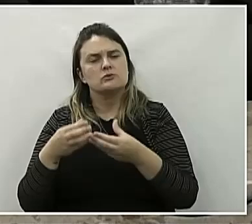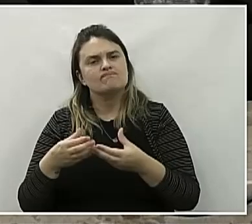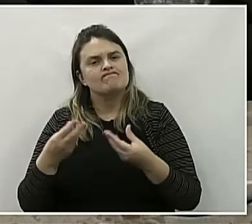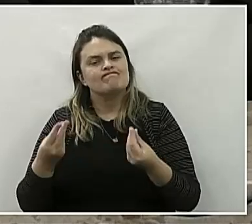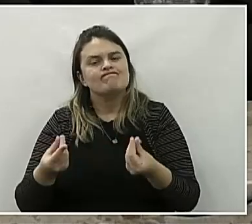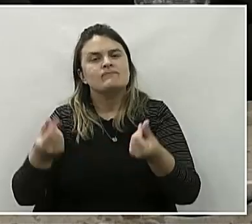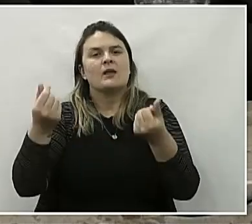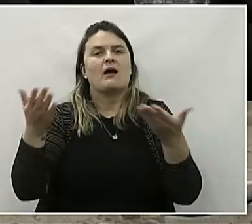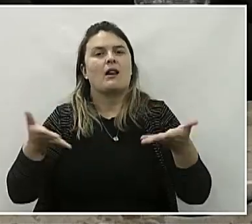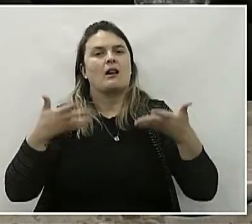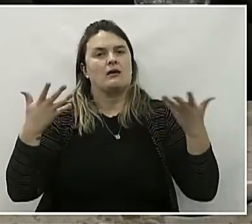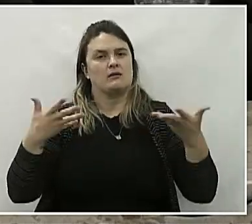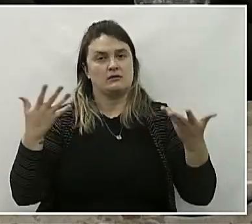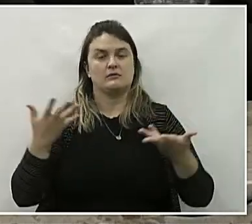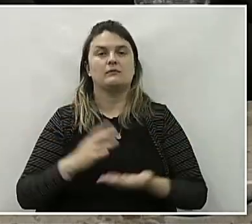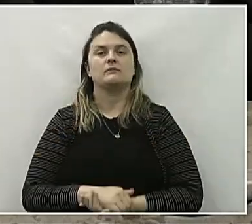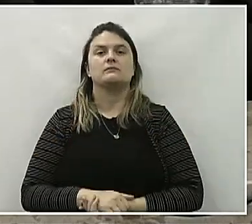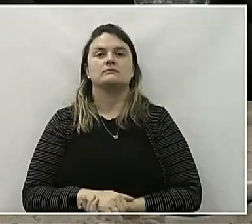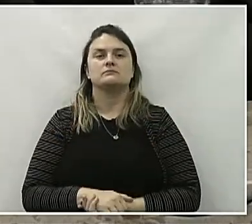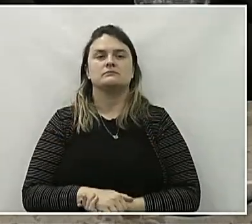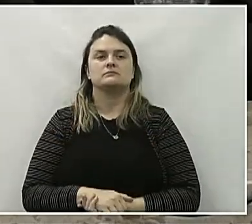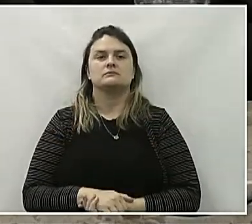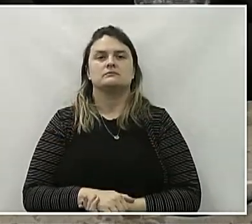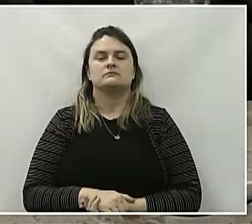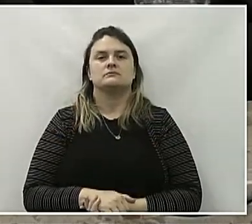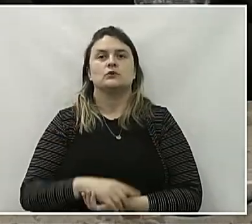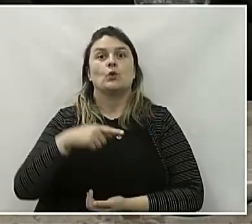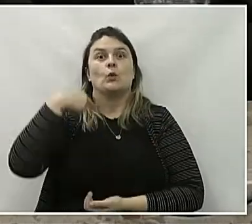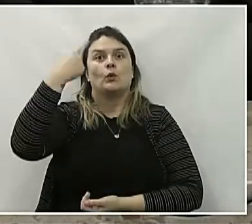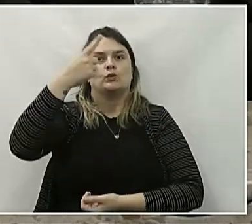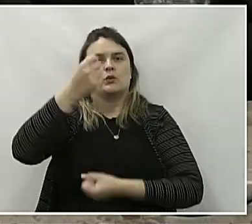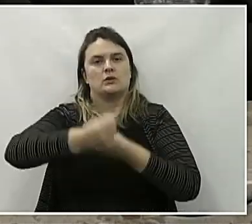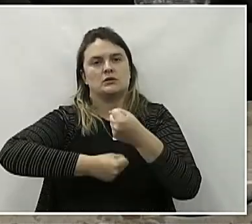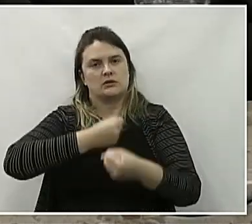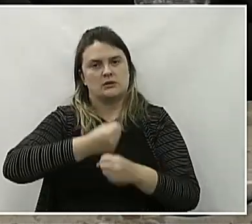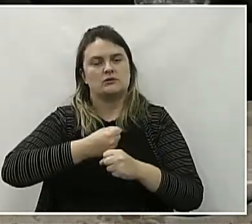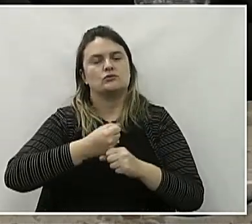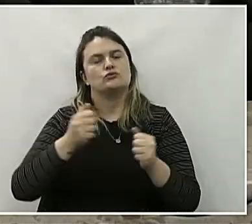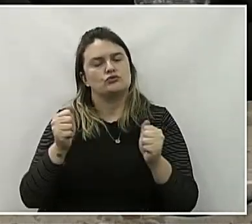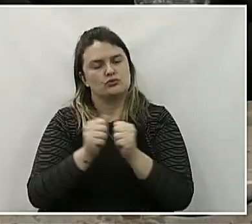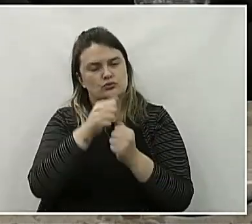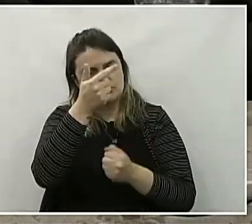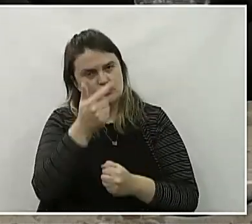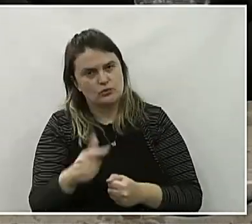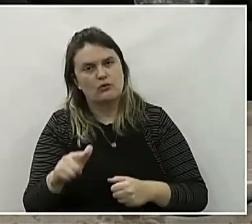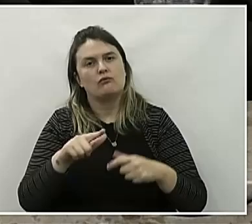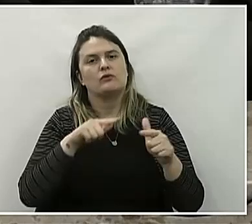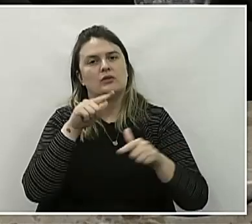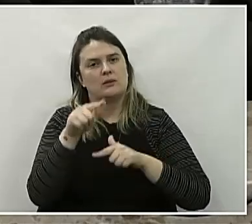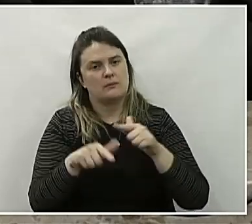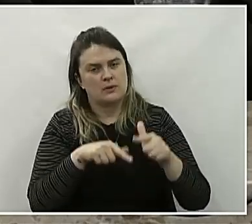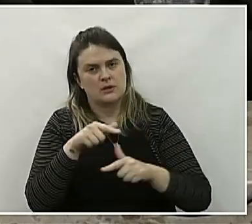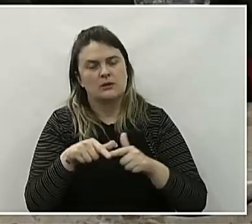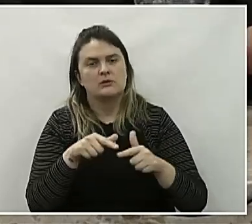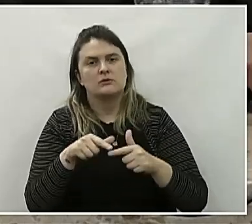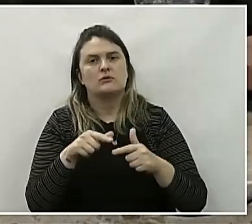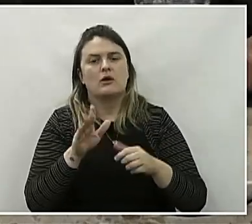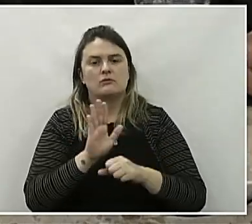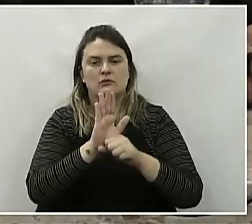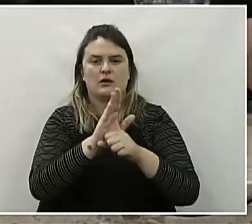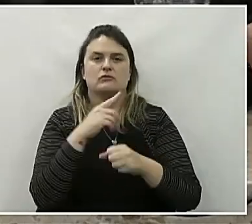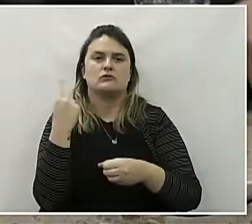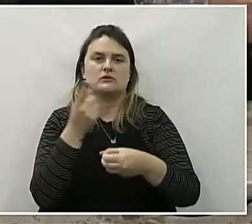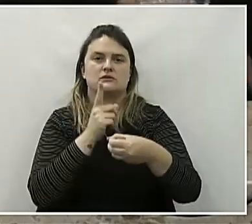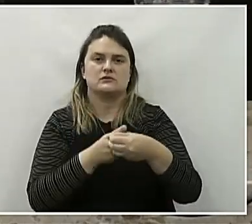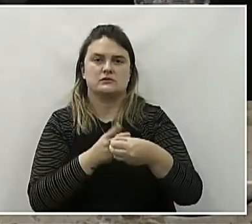alegria. E, o ano que vem, nós estaremos juntos aqui, trabalhando para o bem da nossa